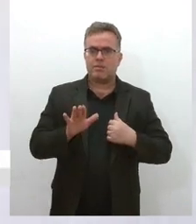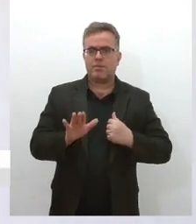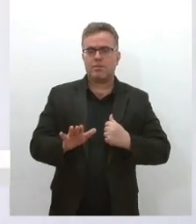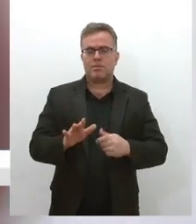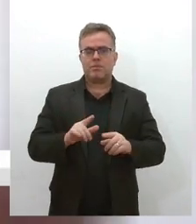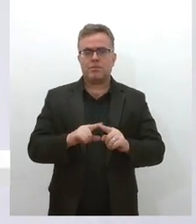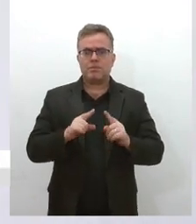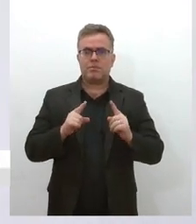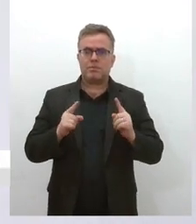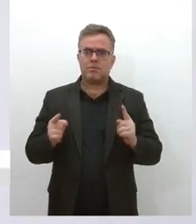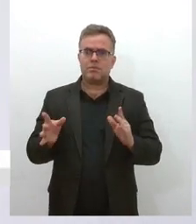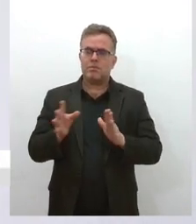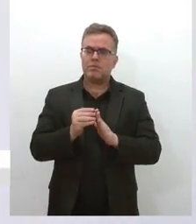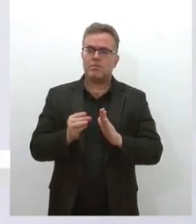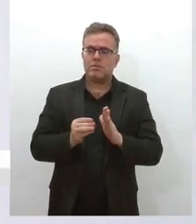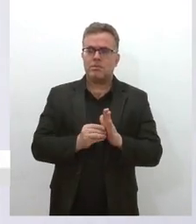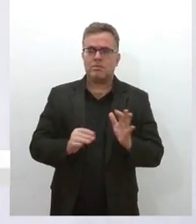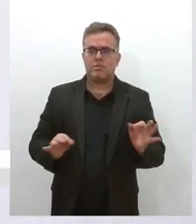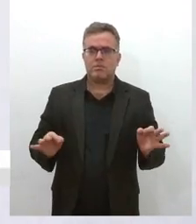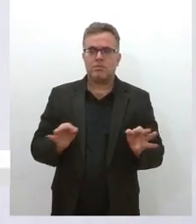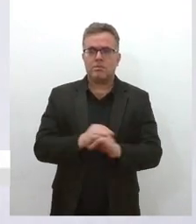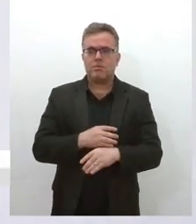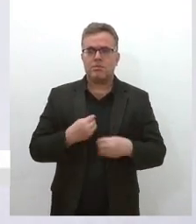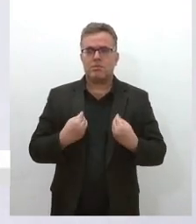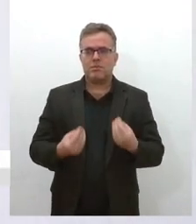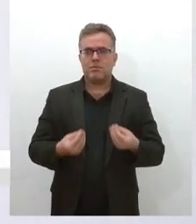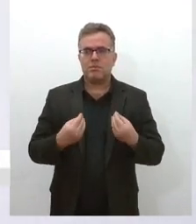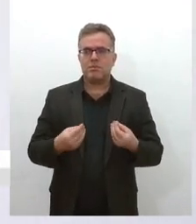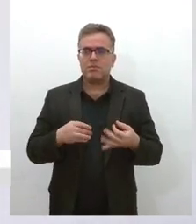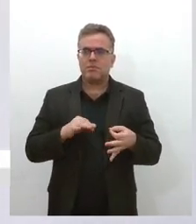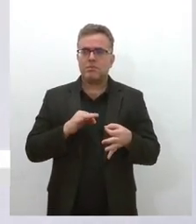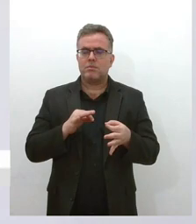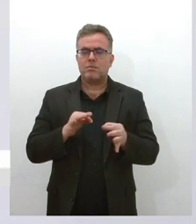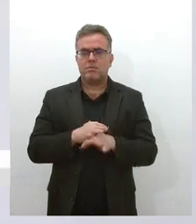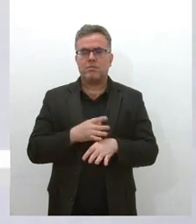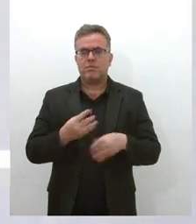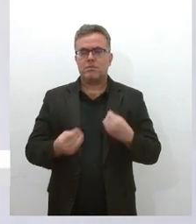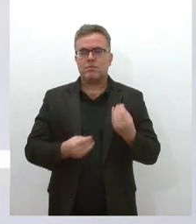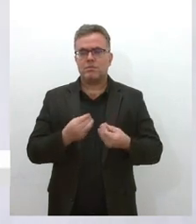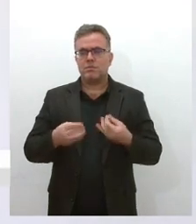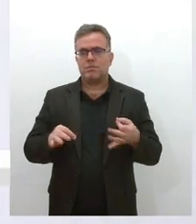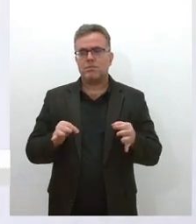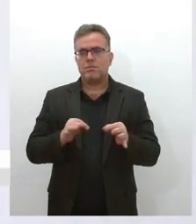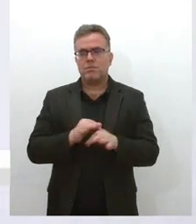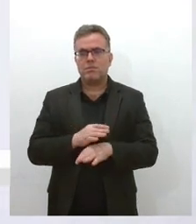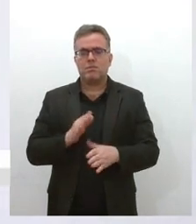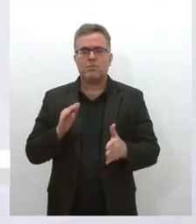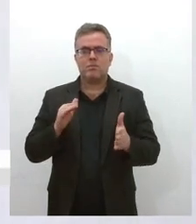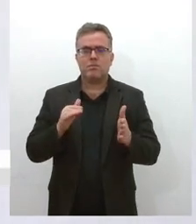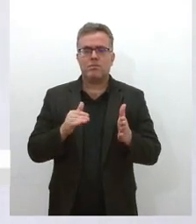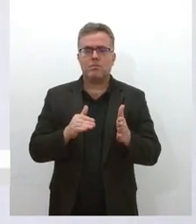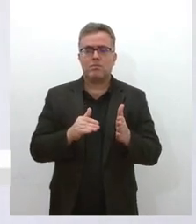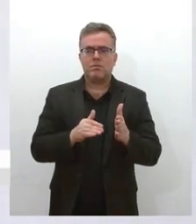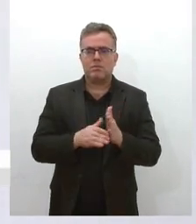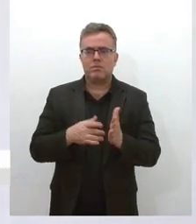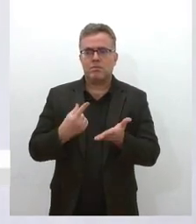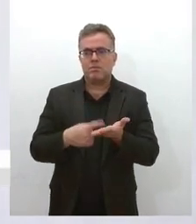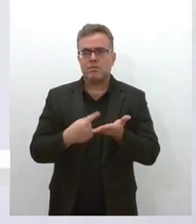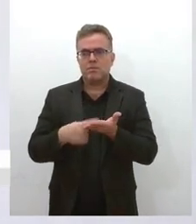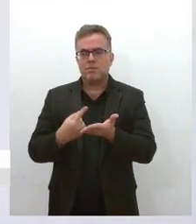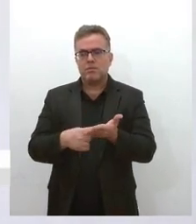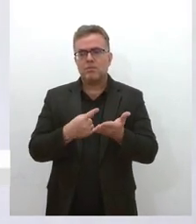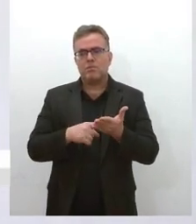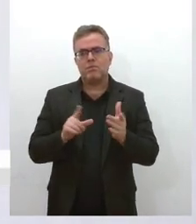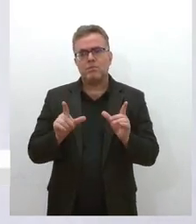neoliberal que vem sendo adotado nas últimas décadas vem reduzindo significativamente